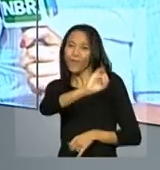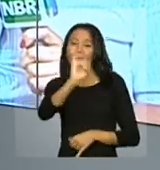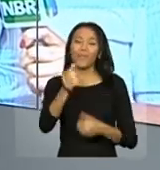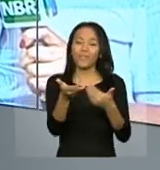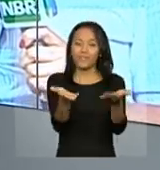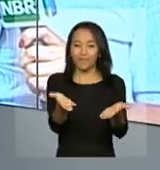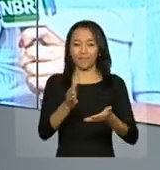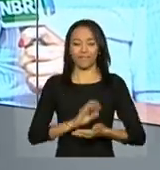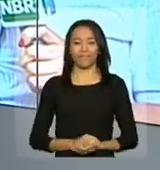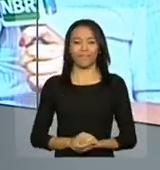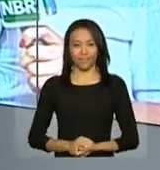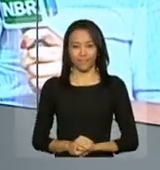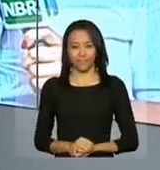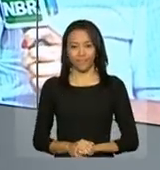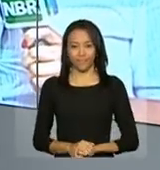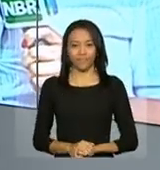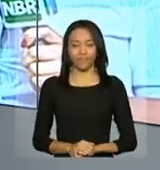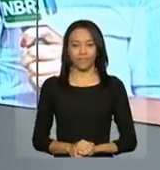Daniela.